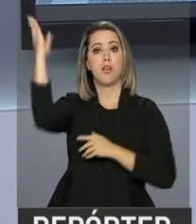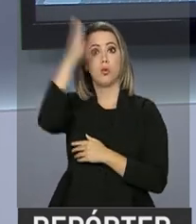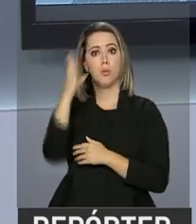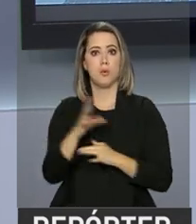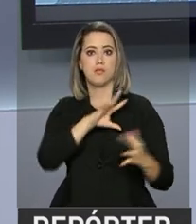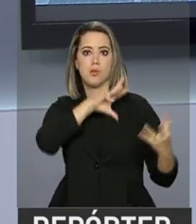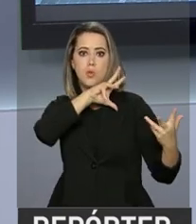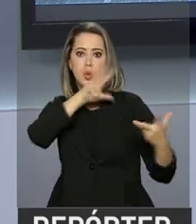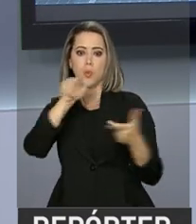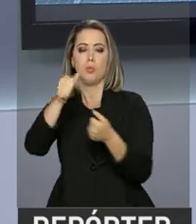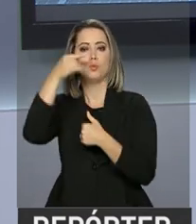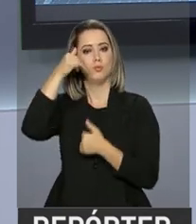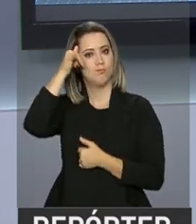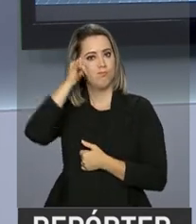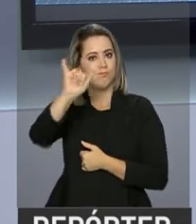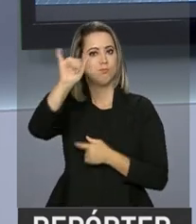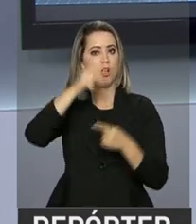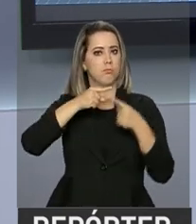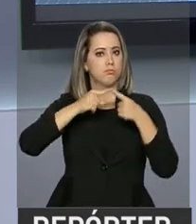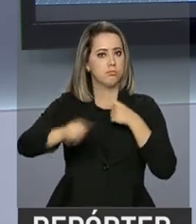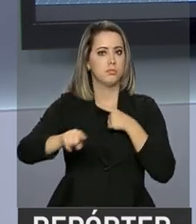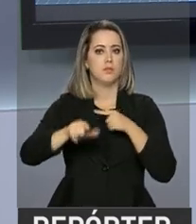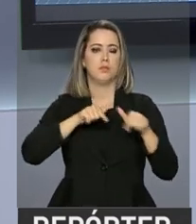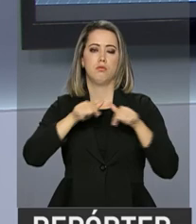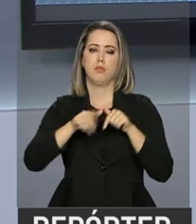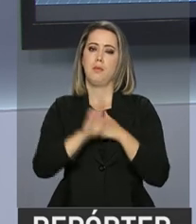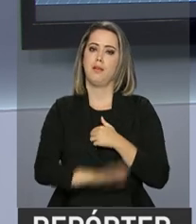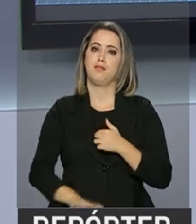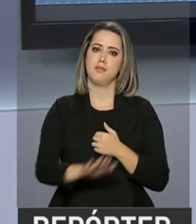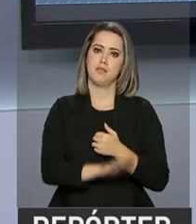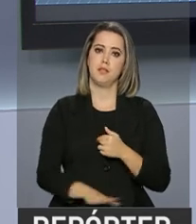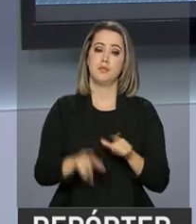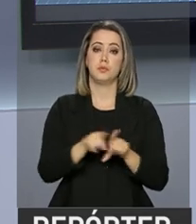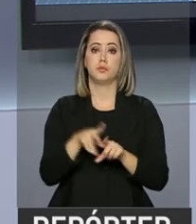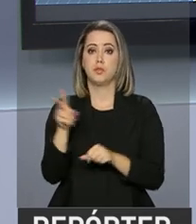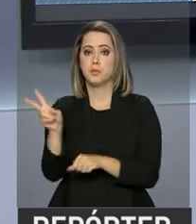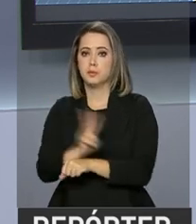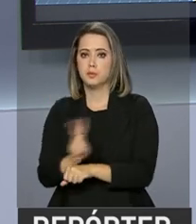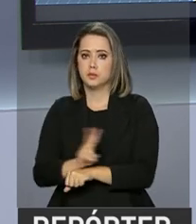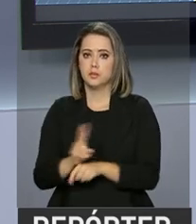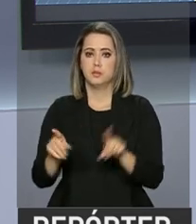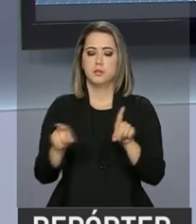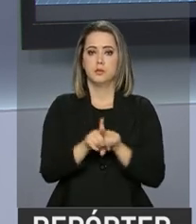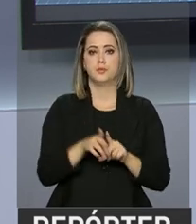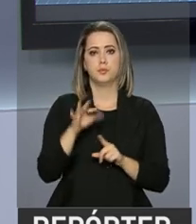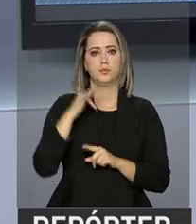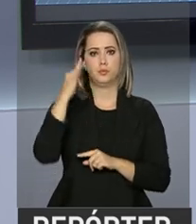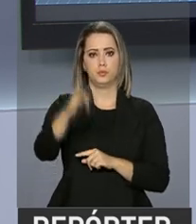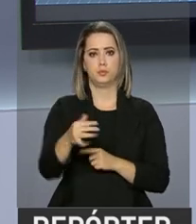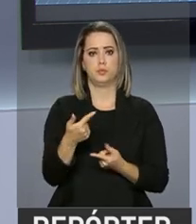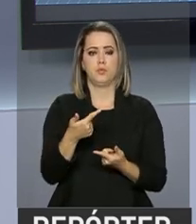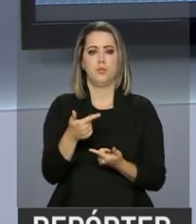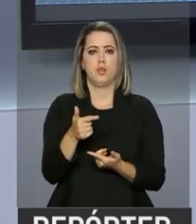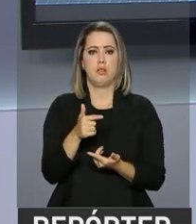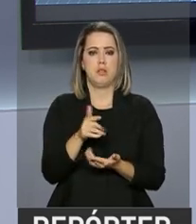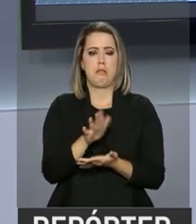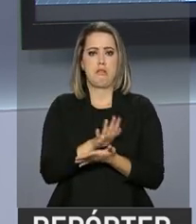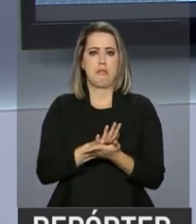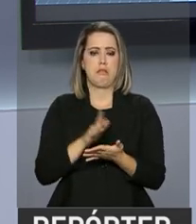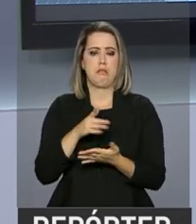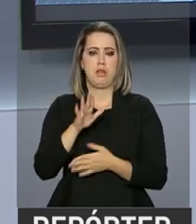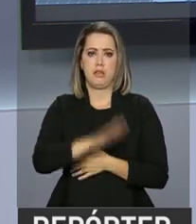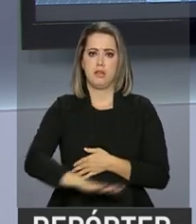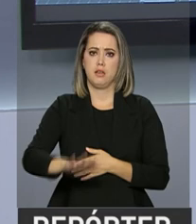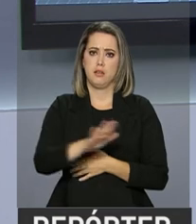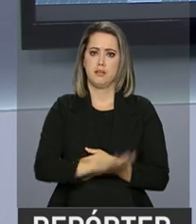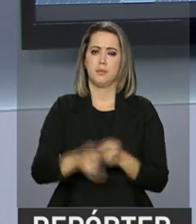contra o trabalho infantil. O governo federal também realiza ações de fiscalização para que no futuro nenhuma criança deixe